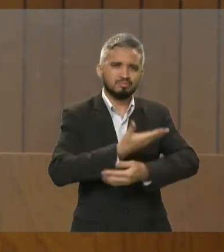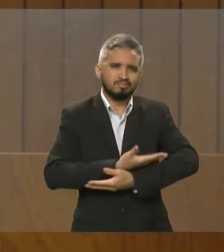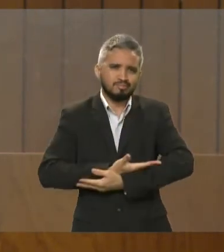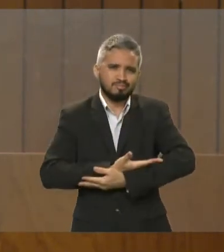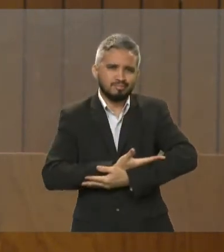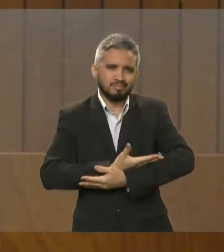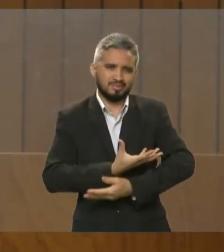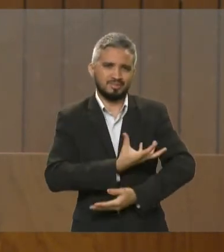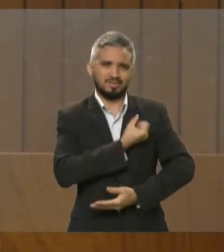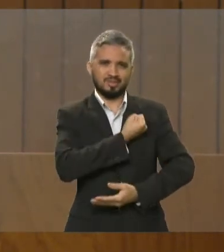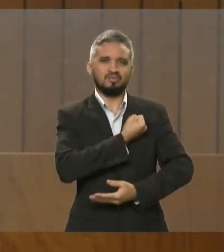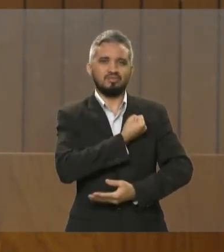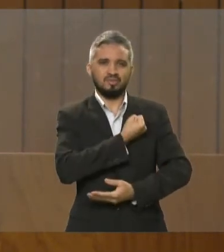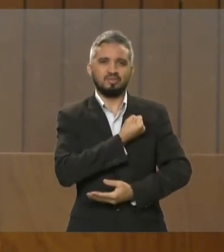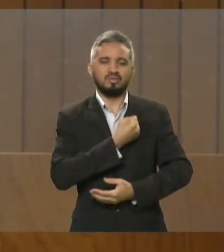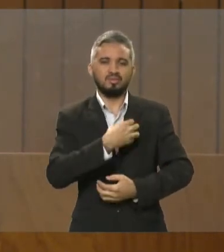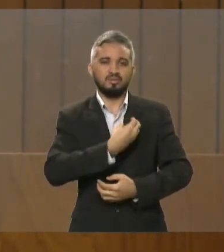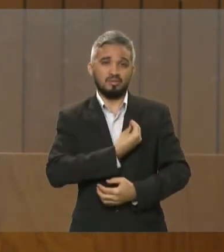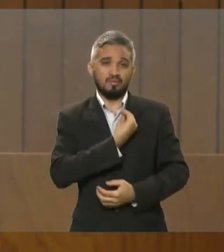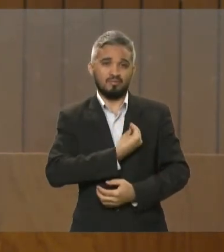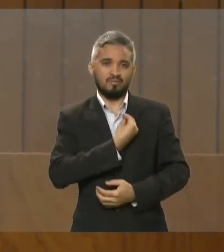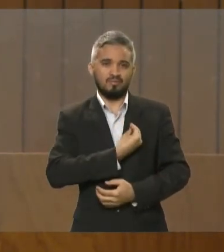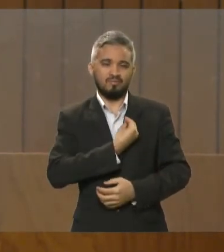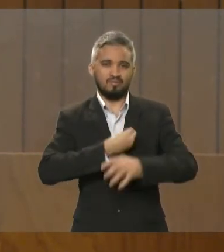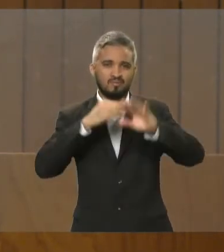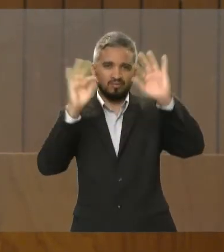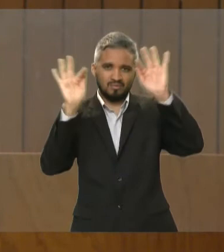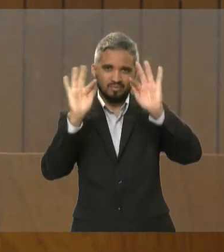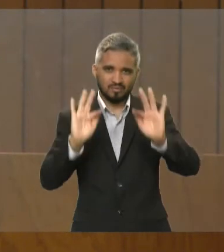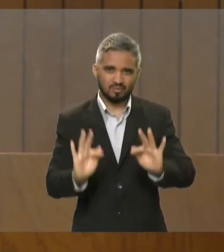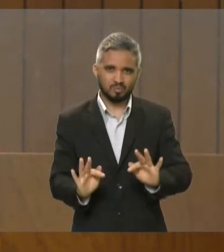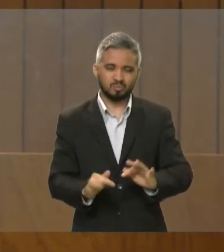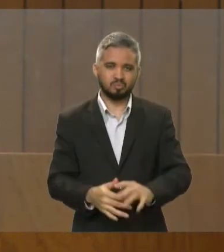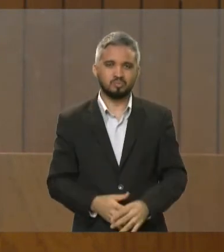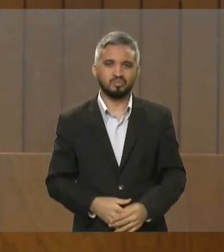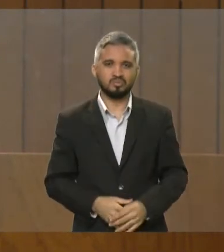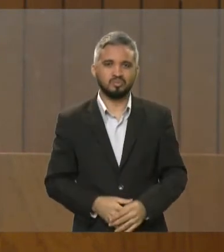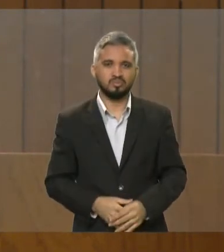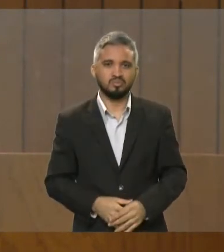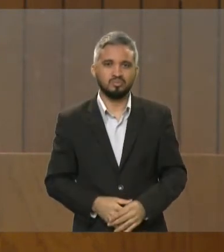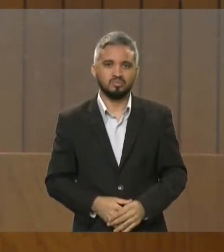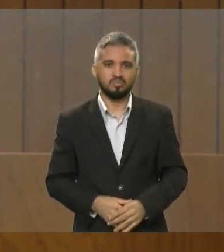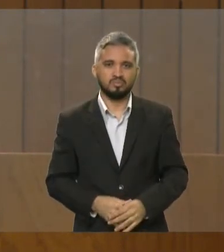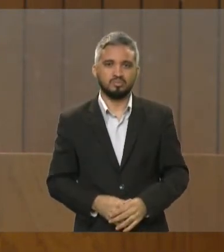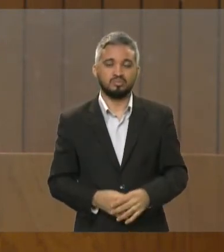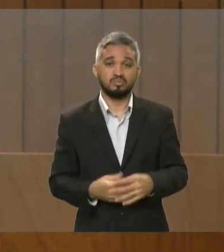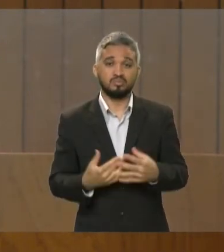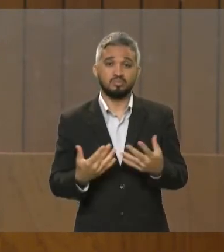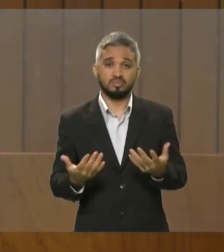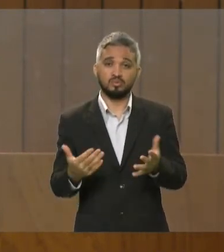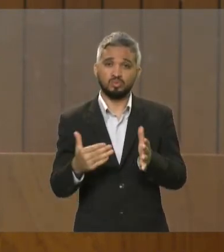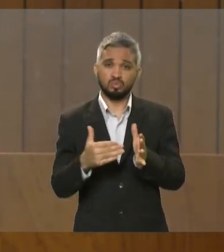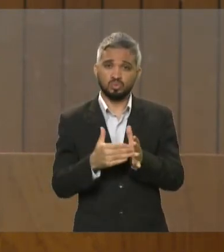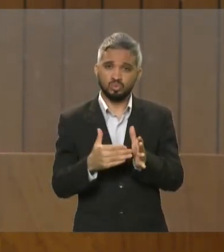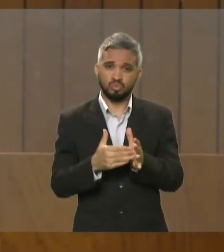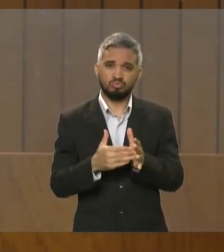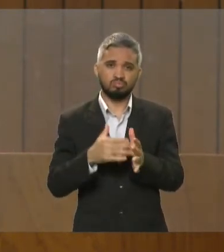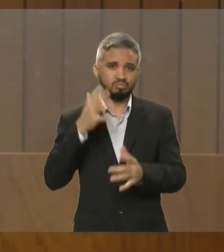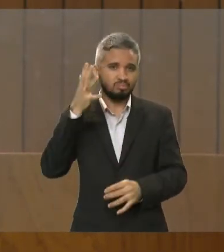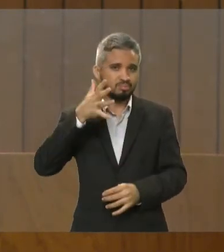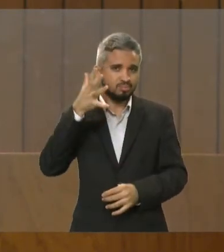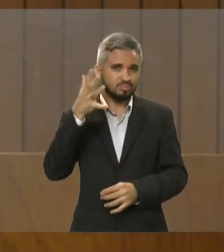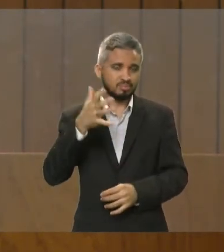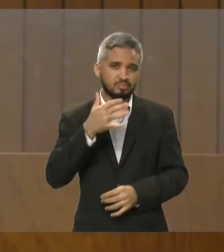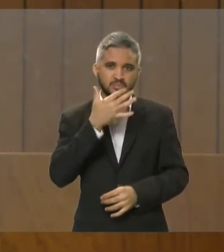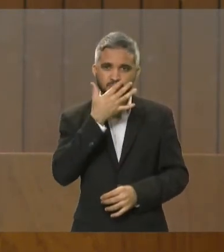feliz e uma vida normal. Por fim, quero aqui registrar que ontem foi o